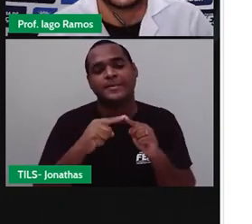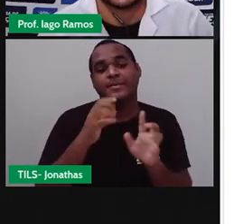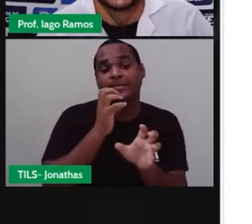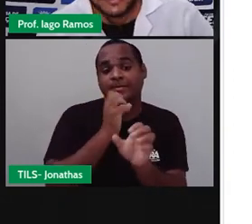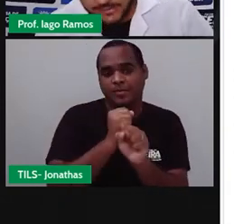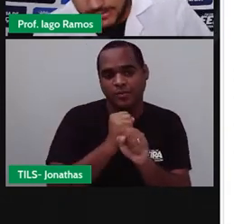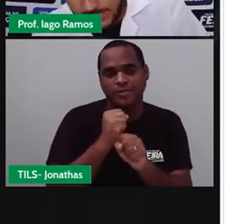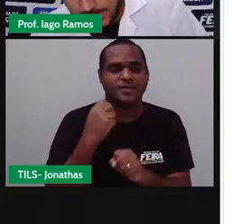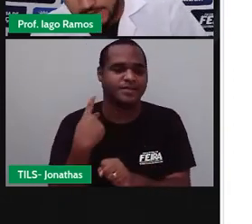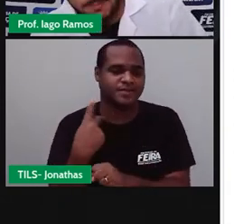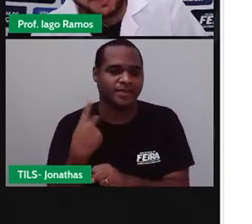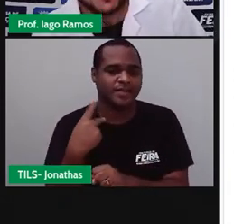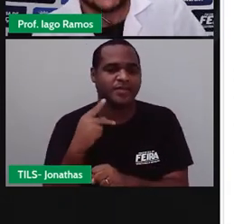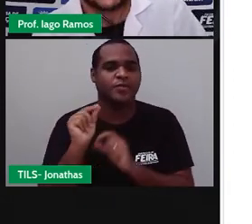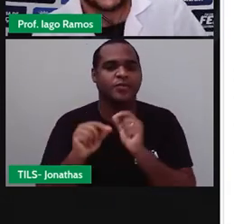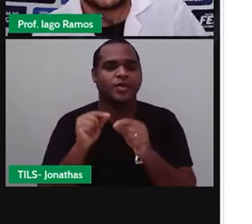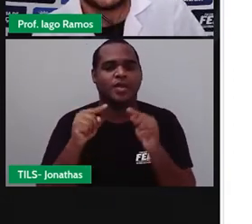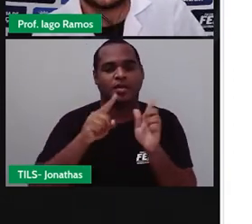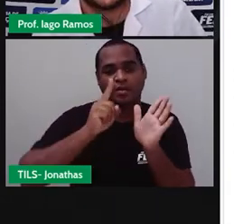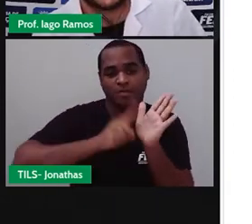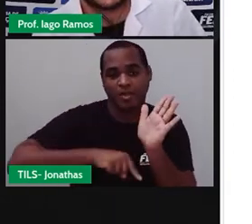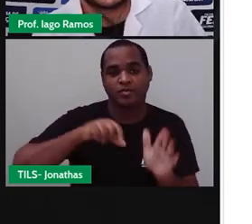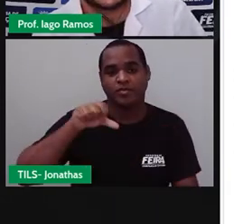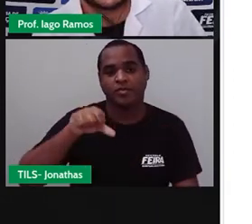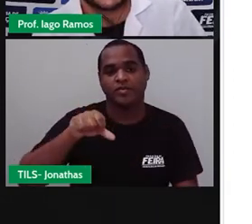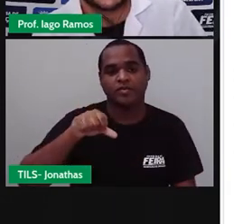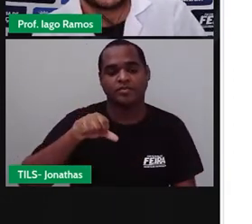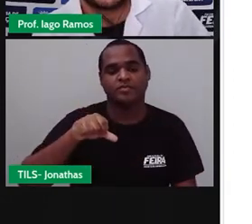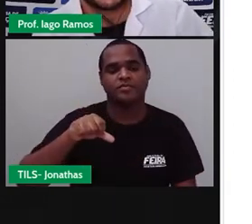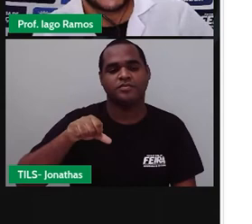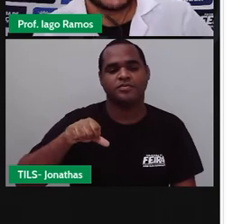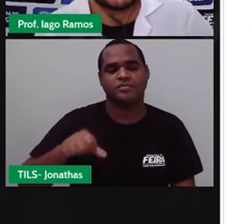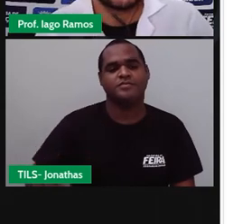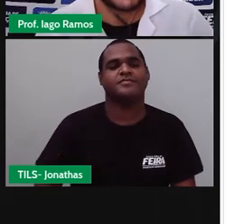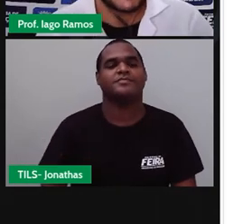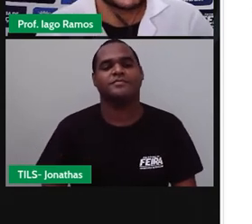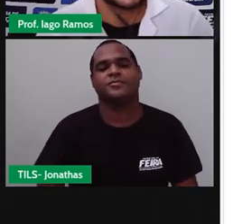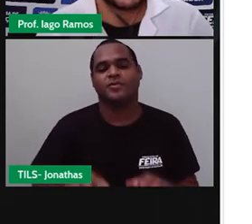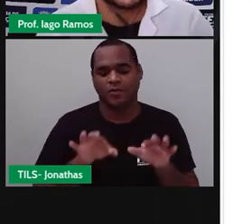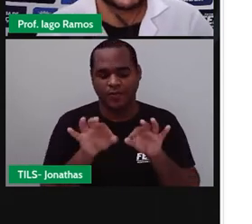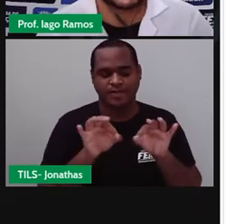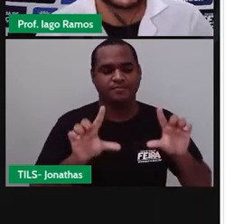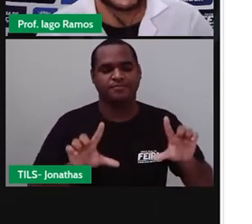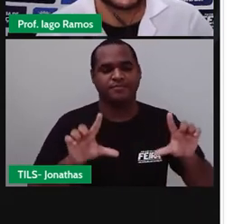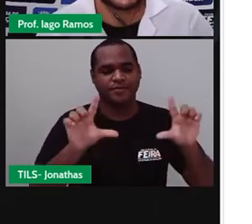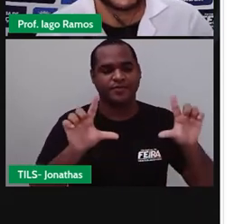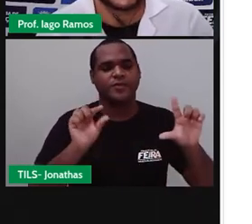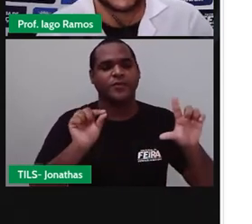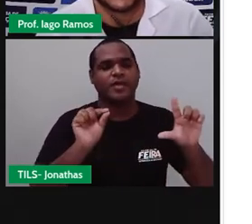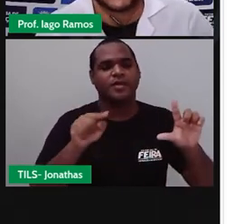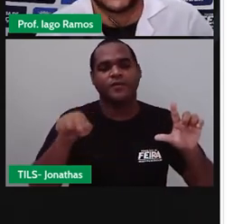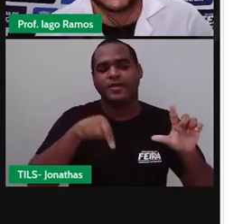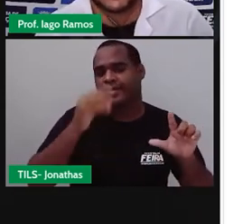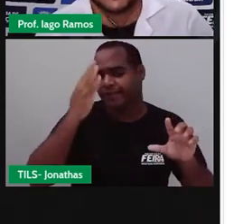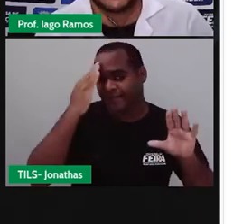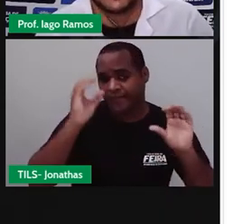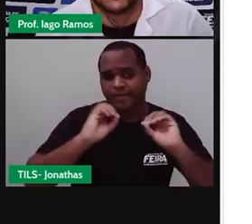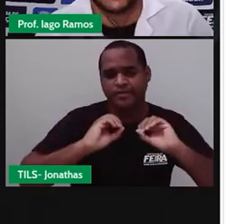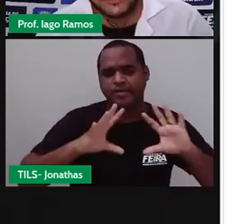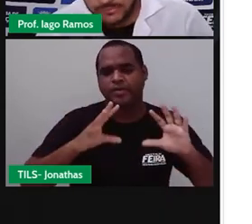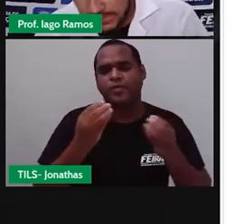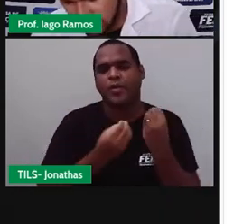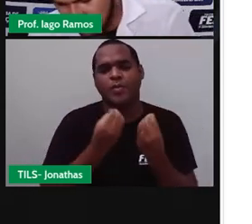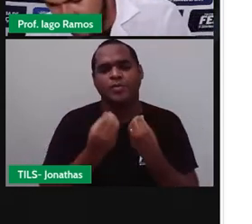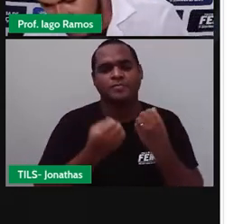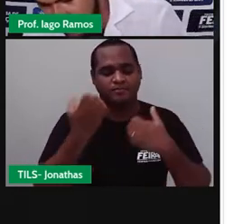disso aqui é menos 9. Vou organizar a tela para ficar mais fácil de você entender. Então isso aqui vai